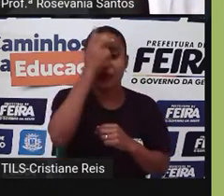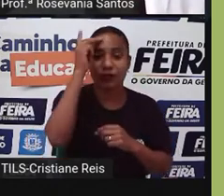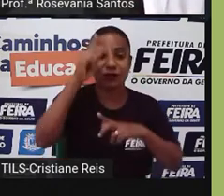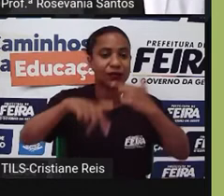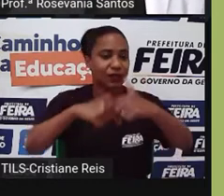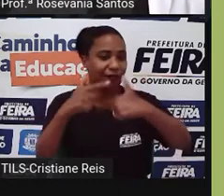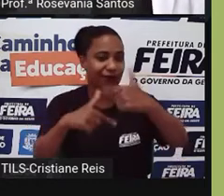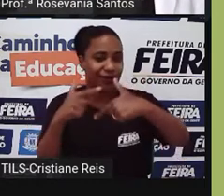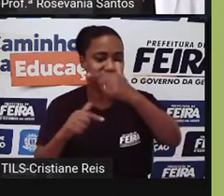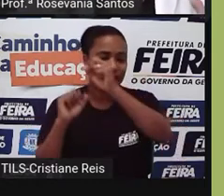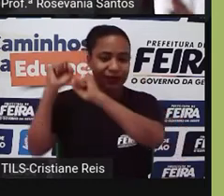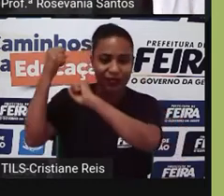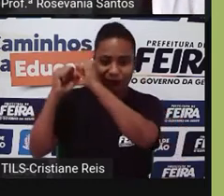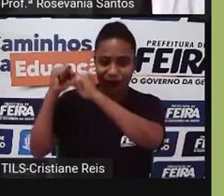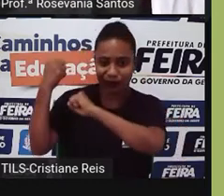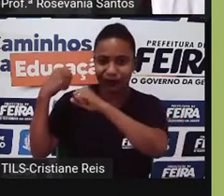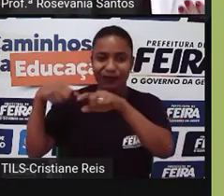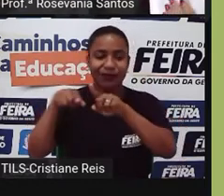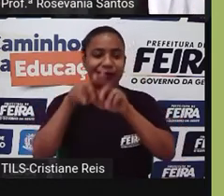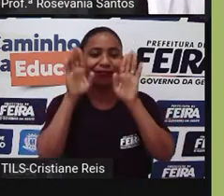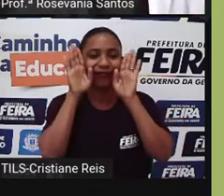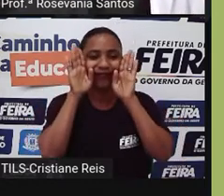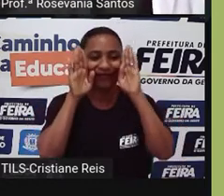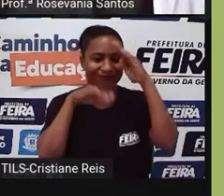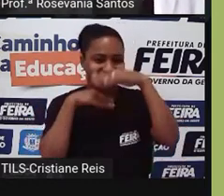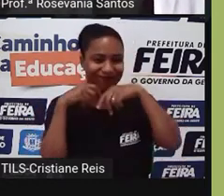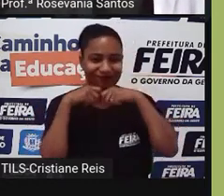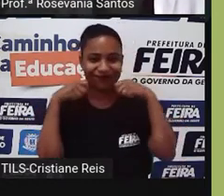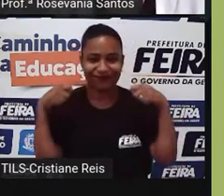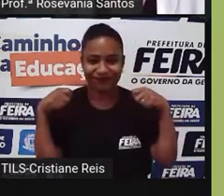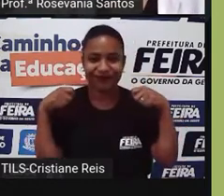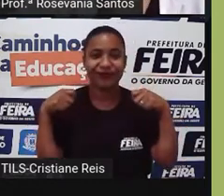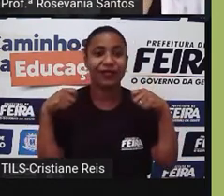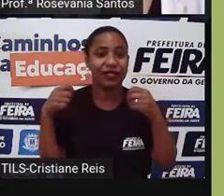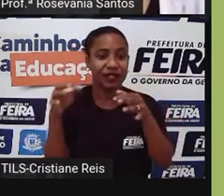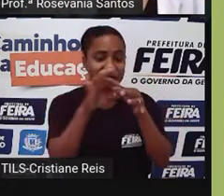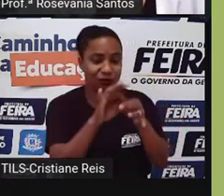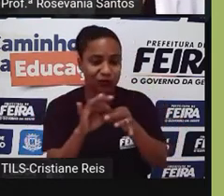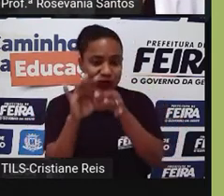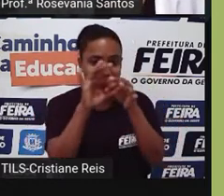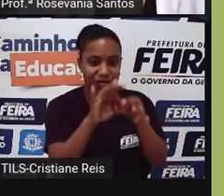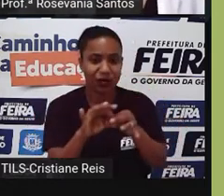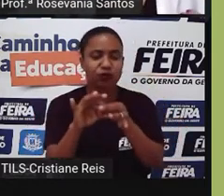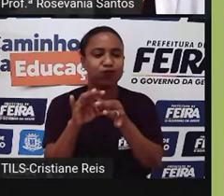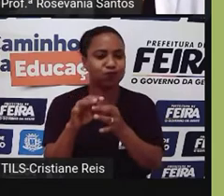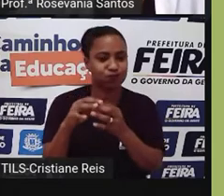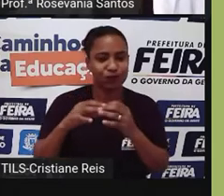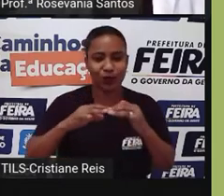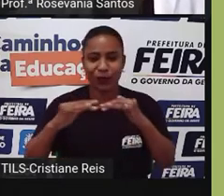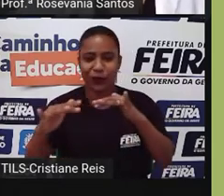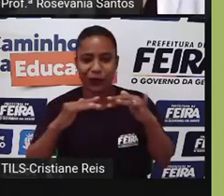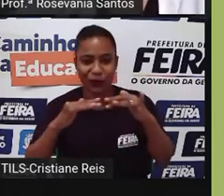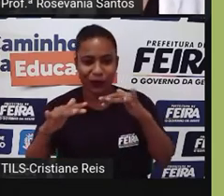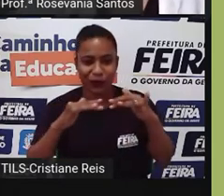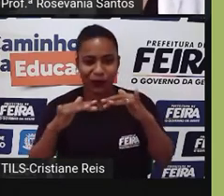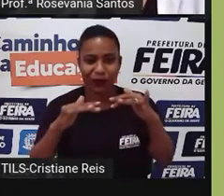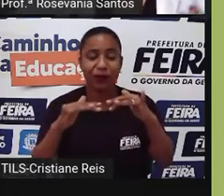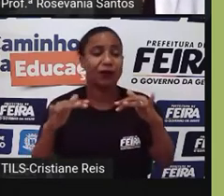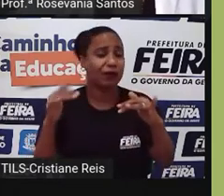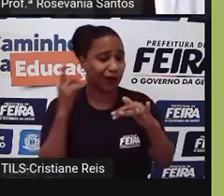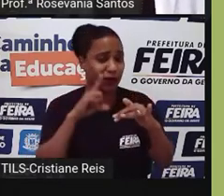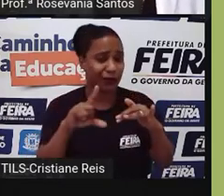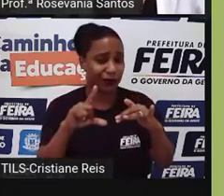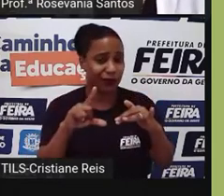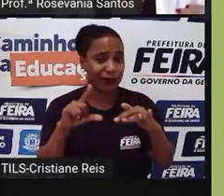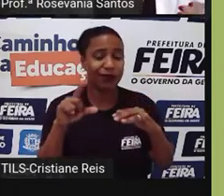indústrias e os camponeses se uniram ou começaram a implantar aquelas primeiras características de socialismo puro, mas não deu